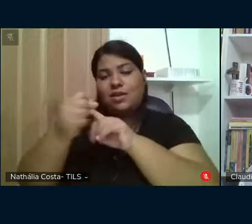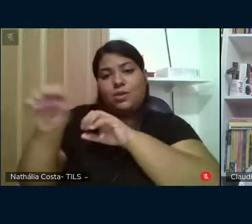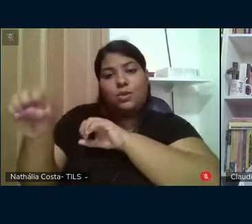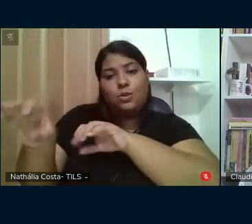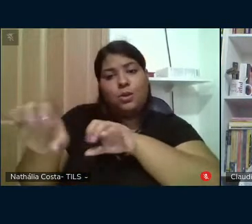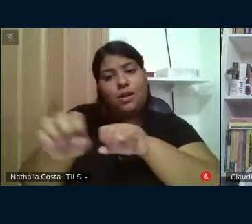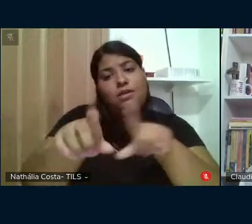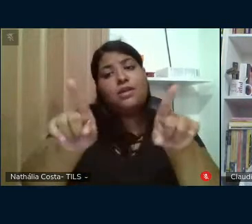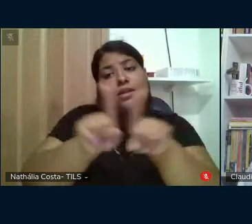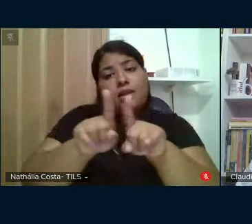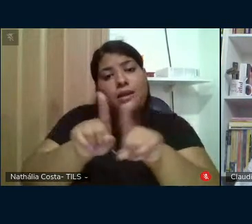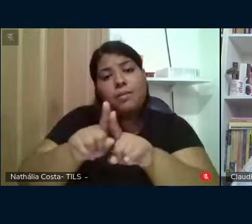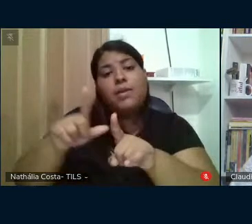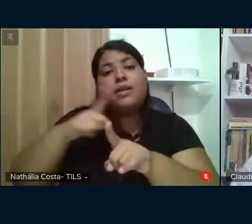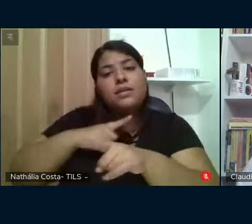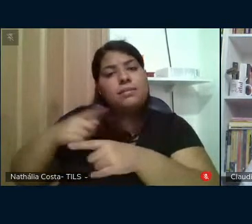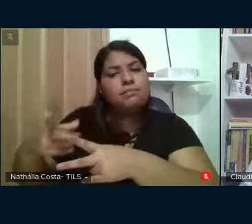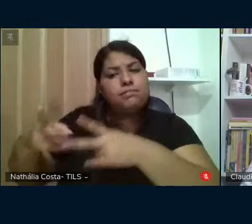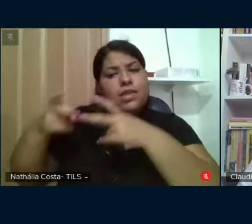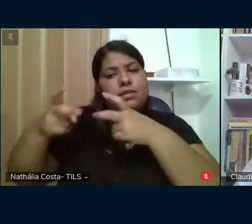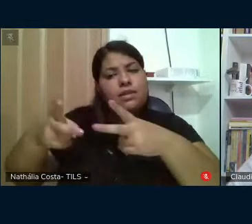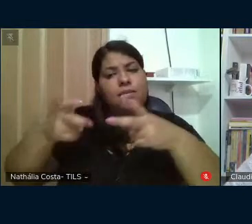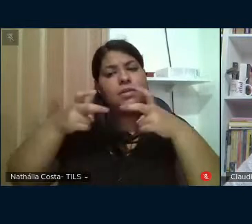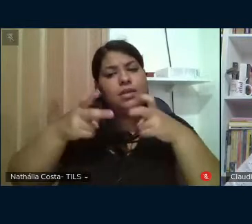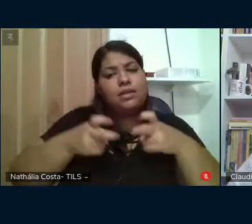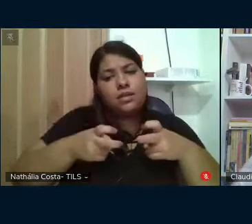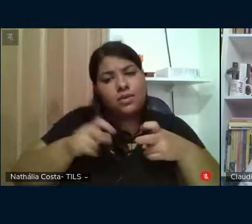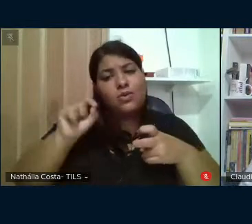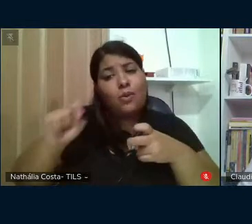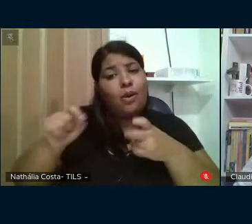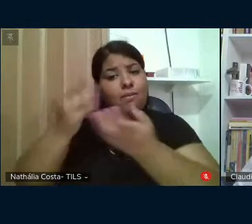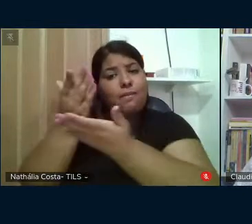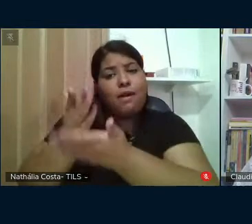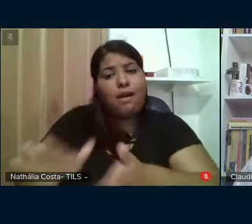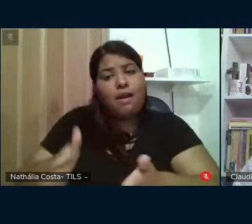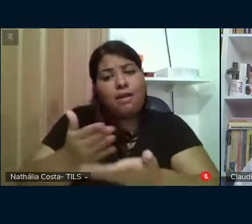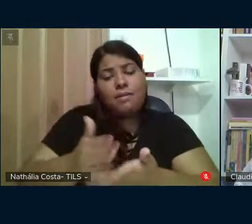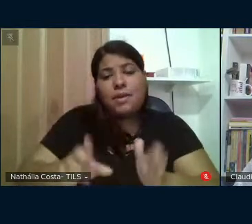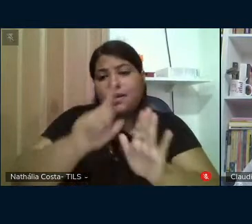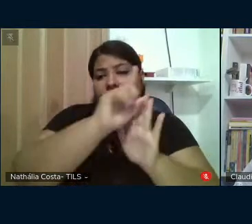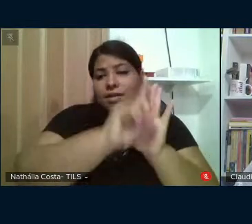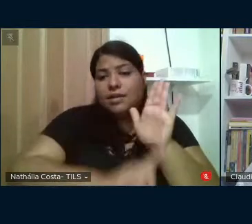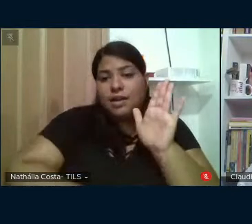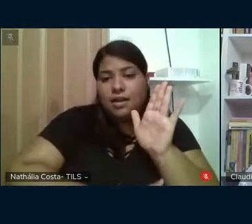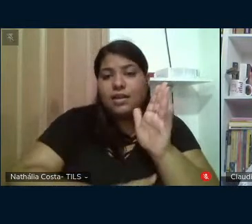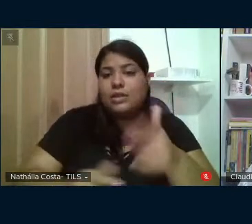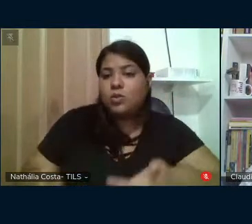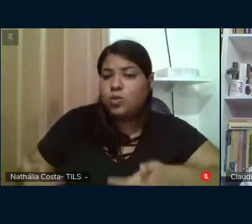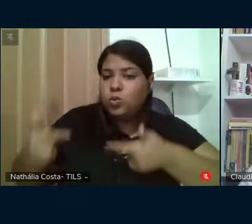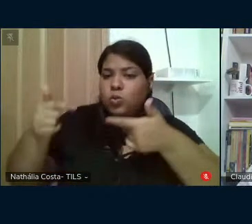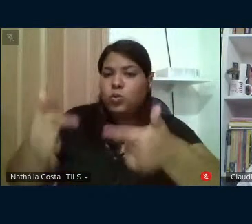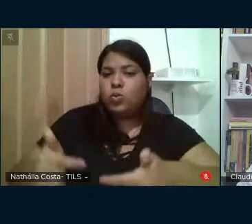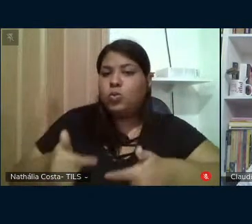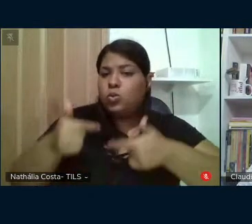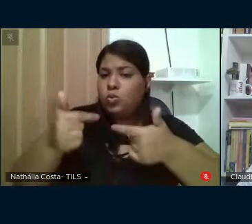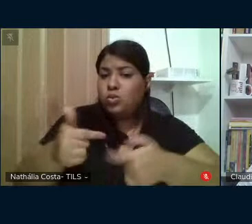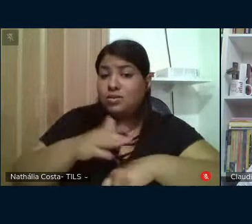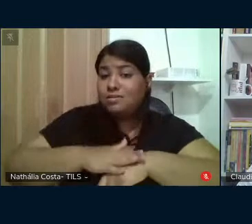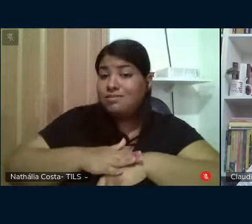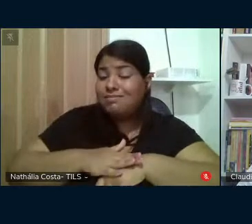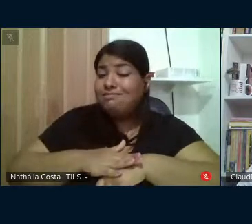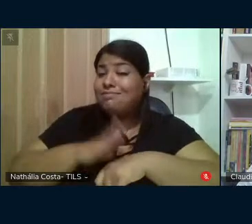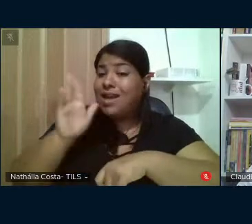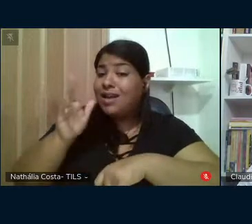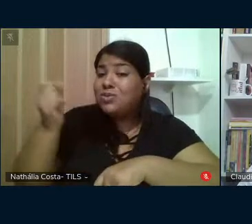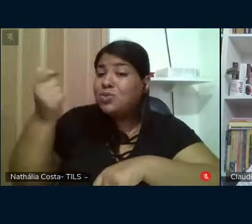tempo em que tem sido perceptível o desmonte de direitos adquiridos ao custo de muitas lutas. Mais do que nunca se